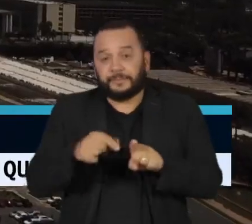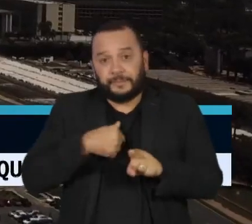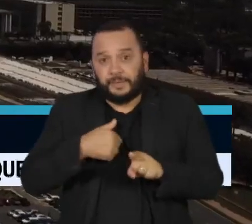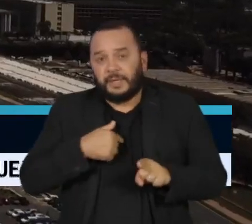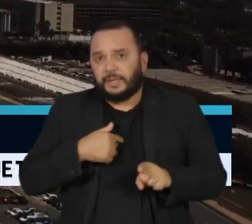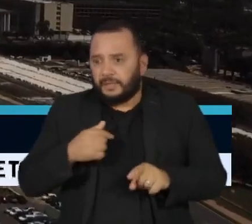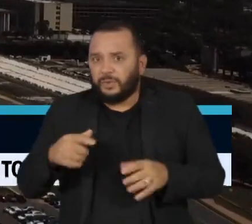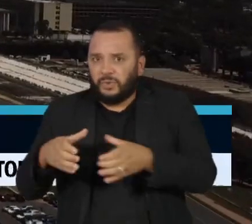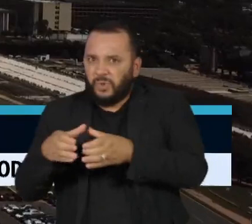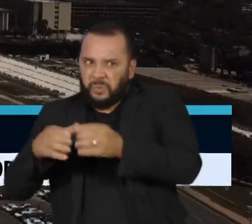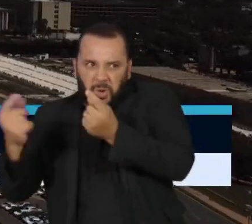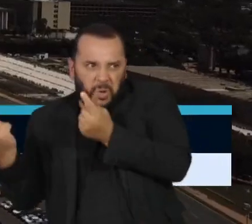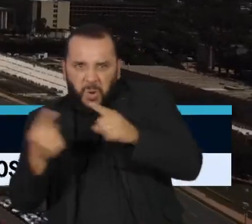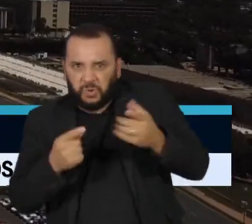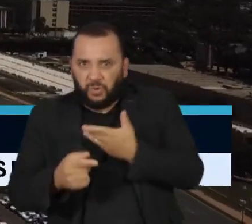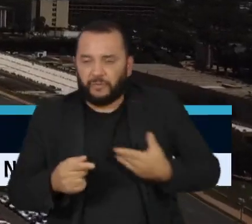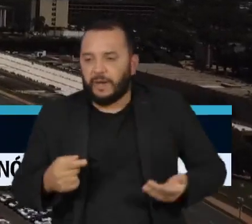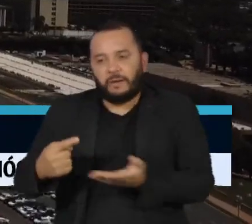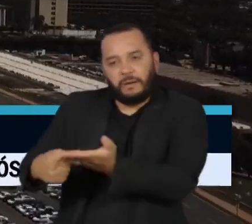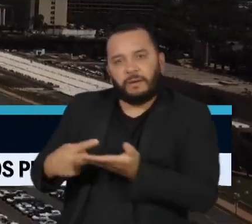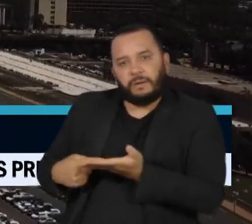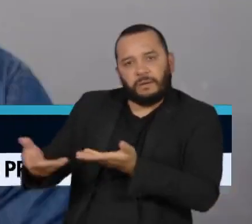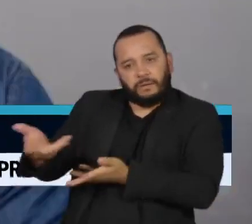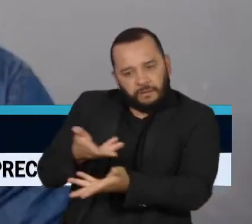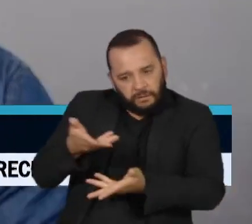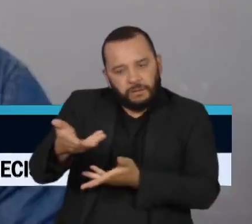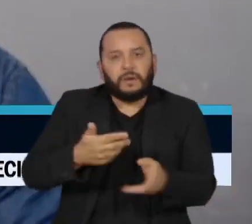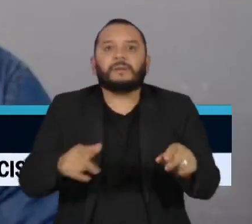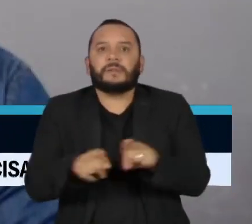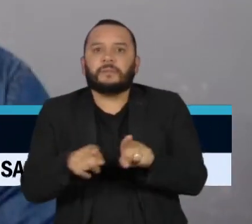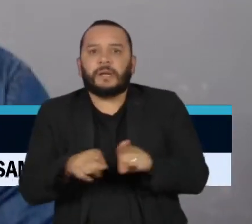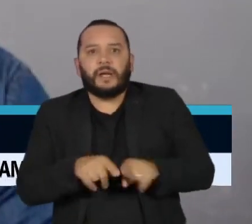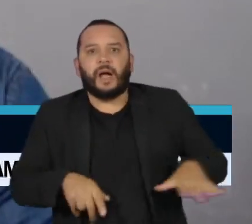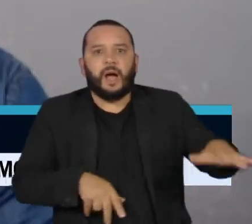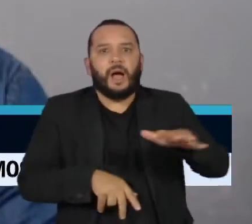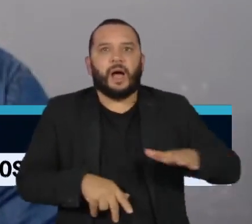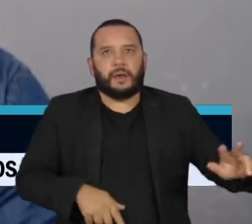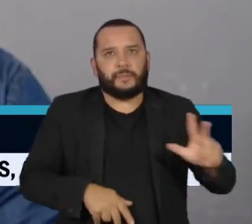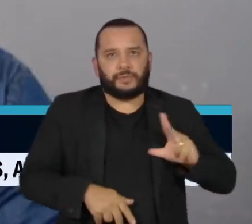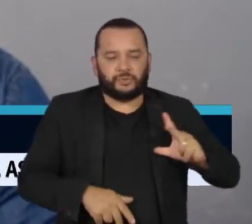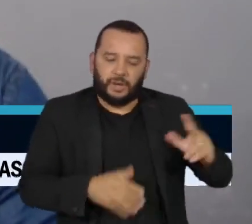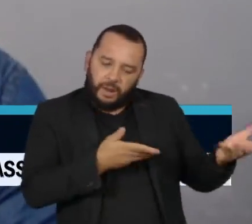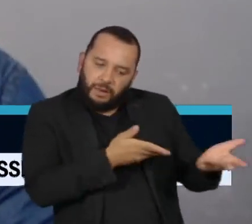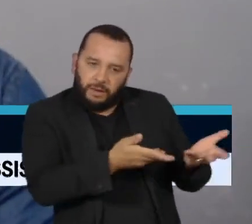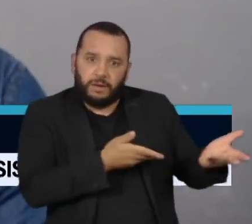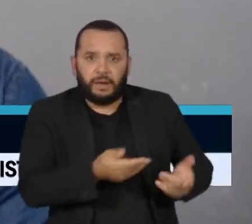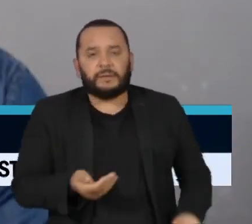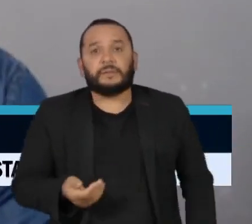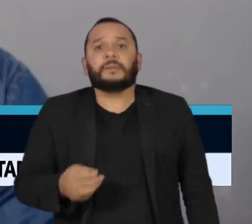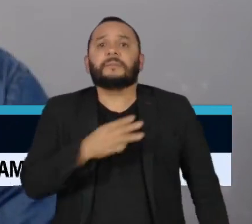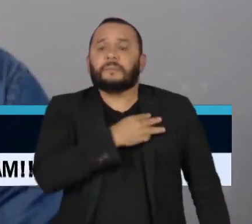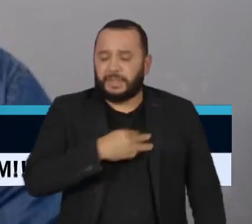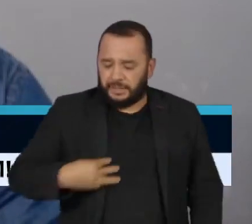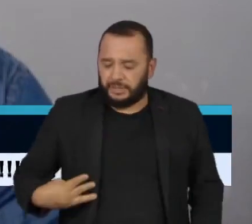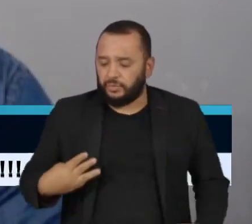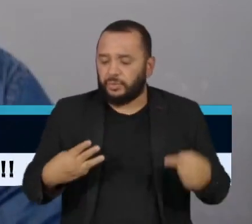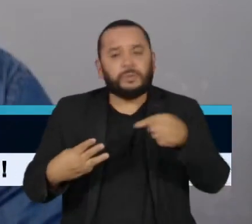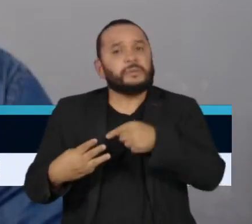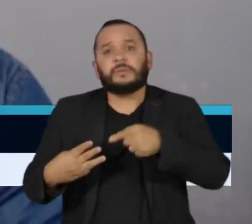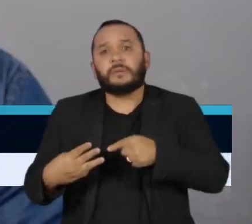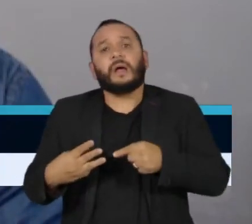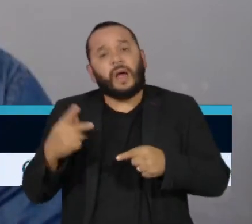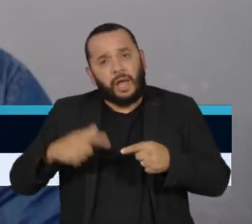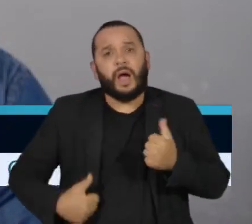oposição no Congresso e ainda dialogue com o setor privado. A função constitucional do vice, sobretudo, é assessorar politicamente o